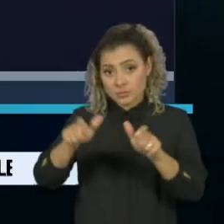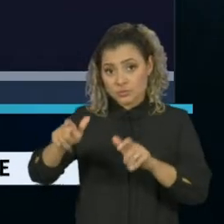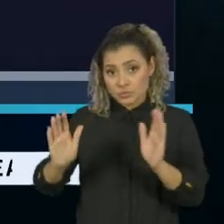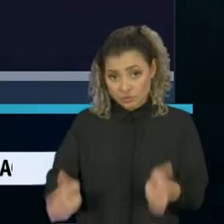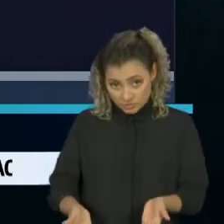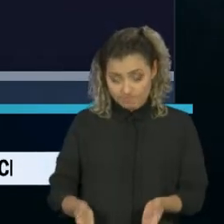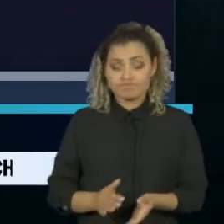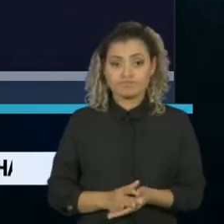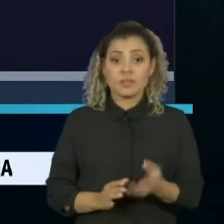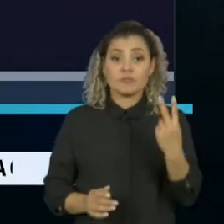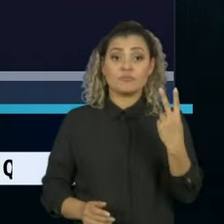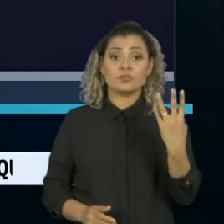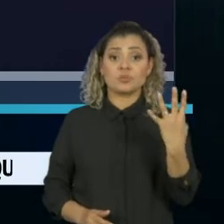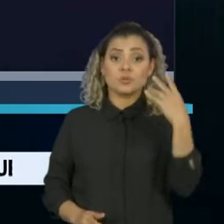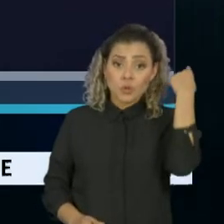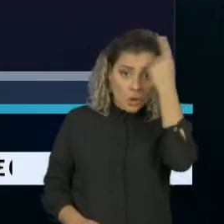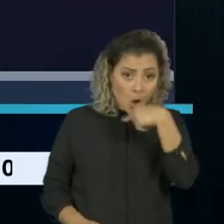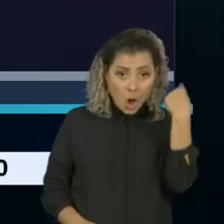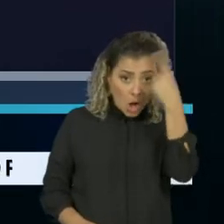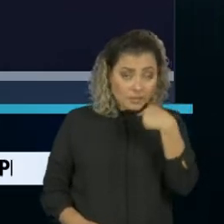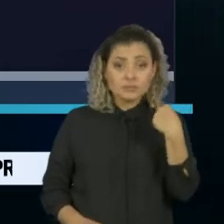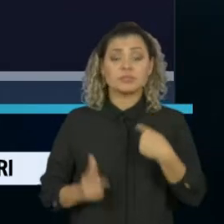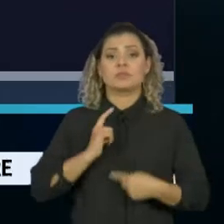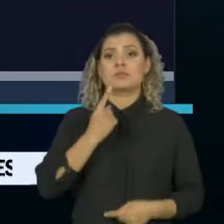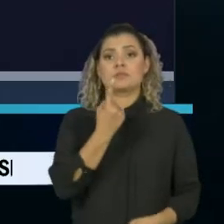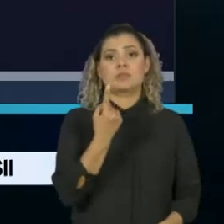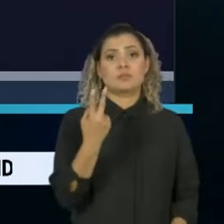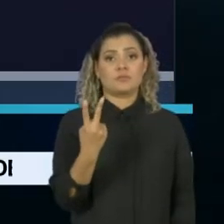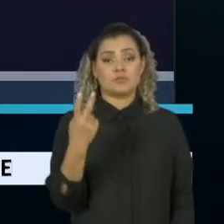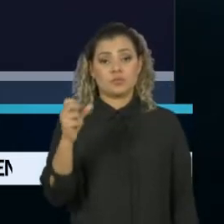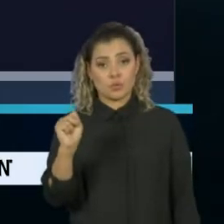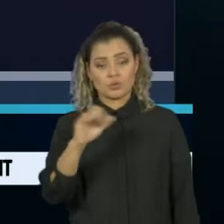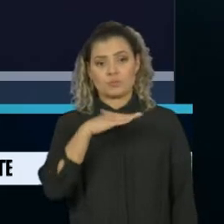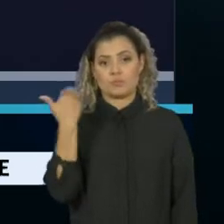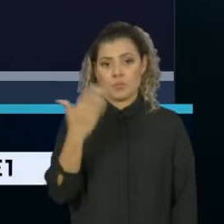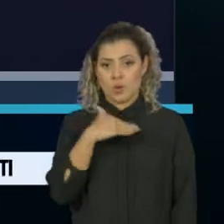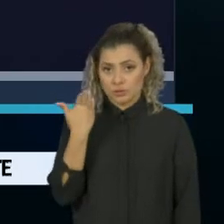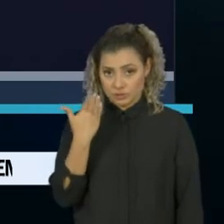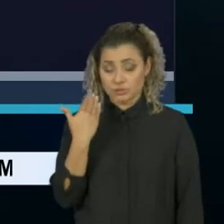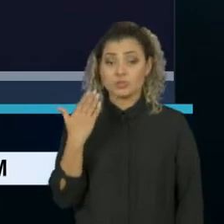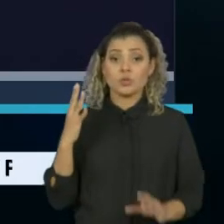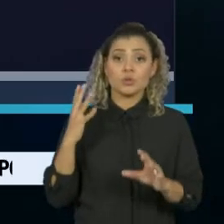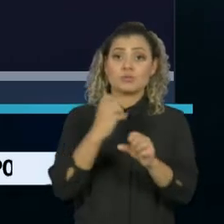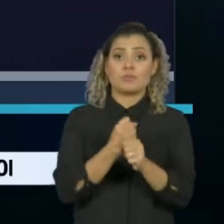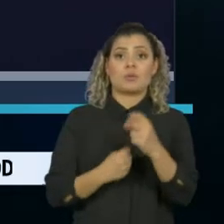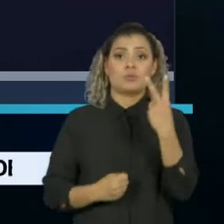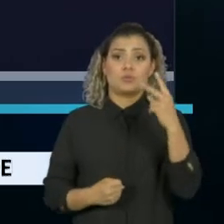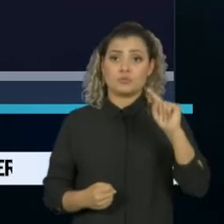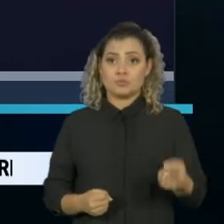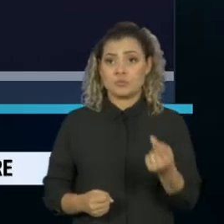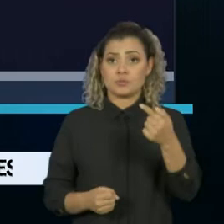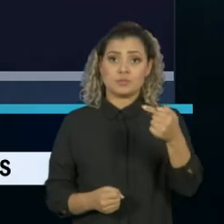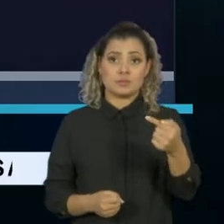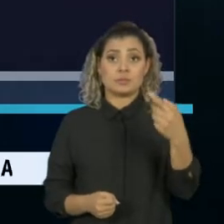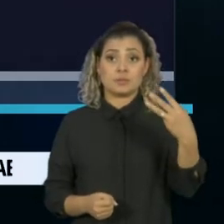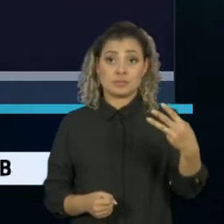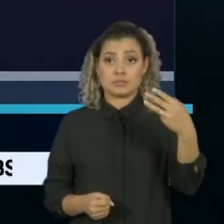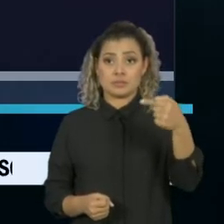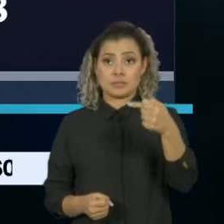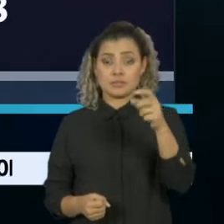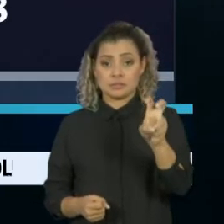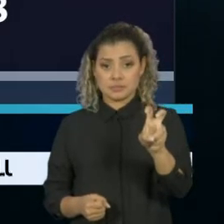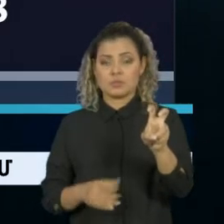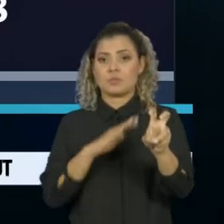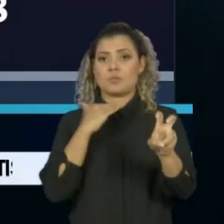Nas últimas 24 horas, São Paulo registrou 128 mortes. No total, são 2.375 óbitos.